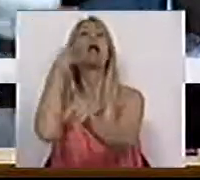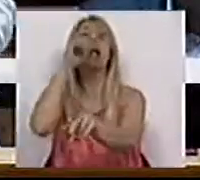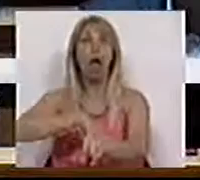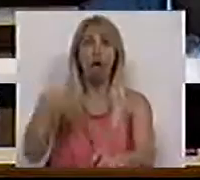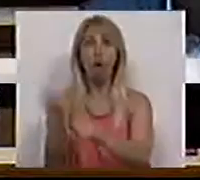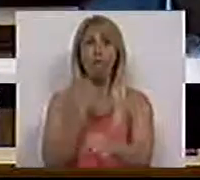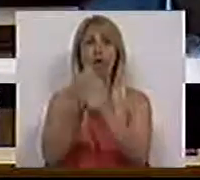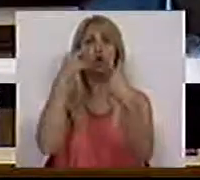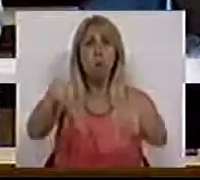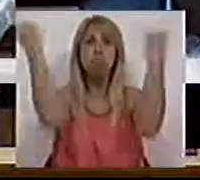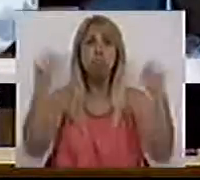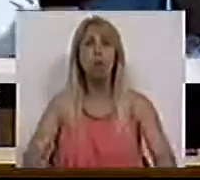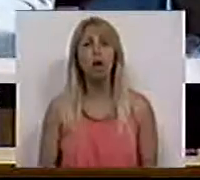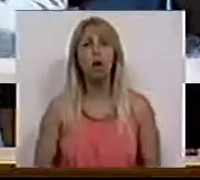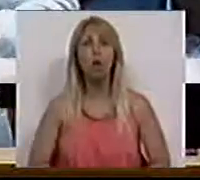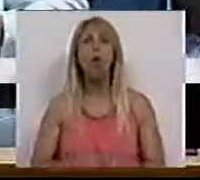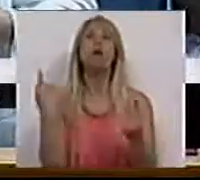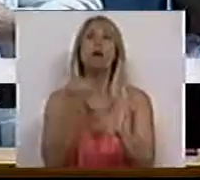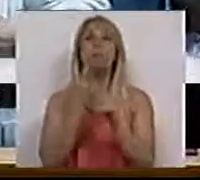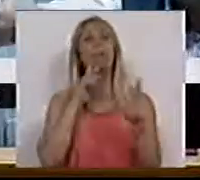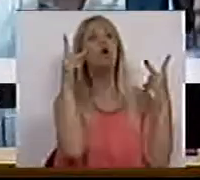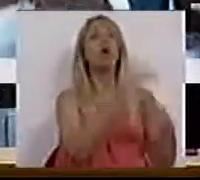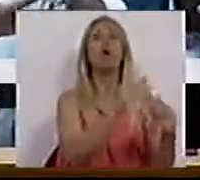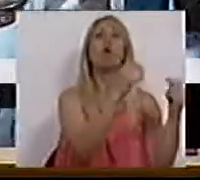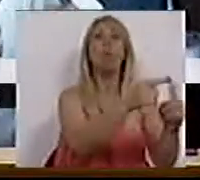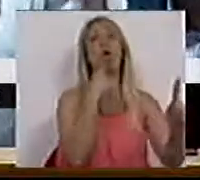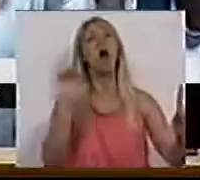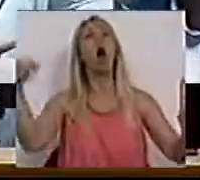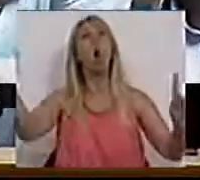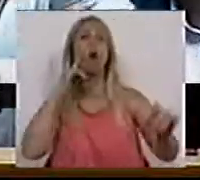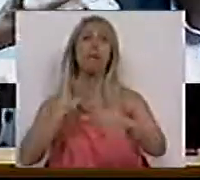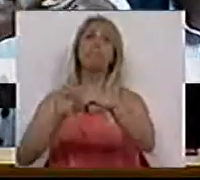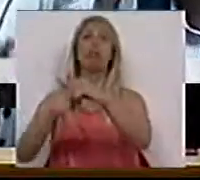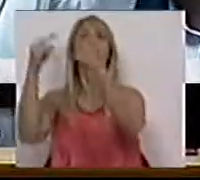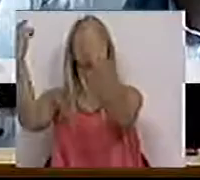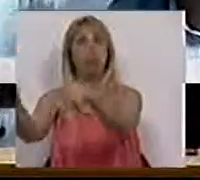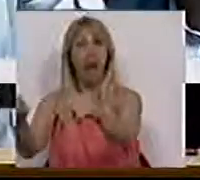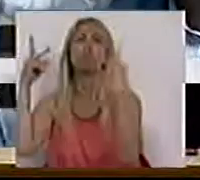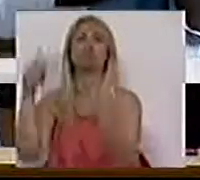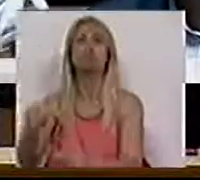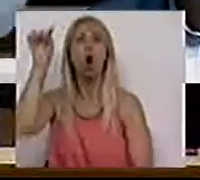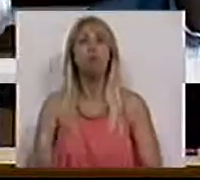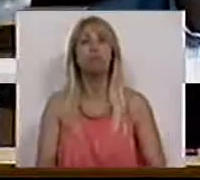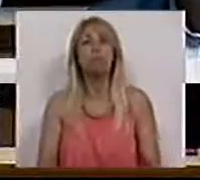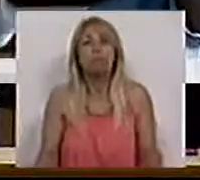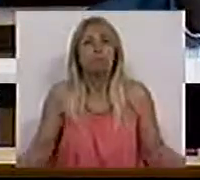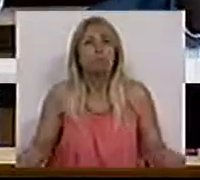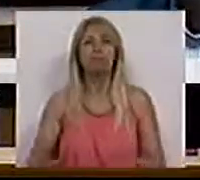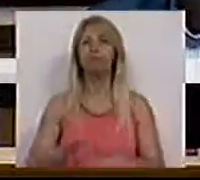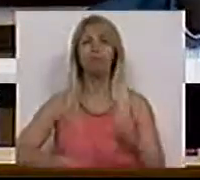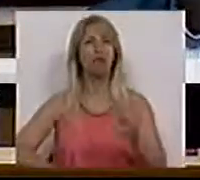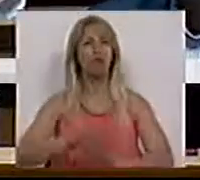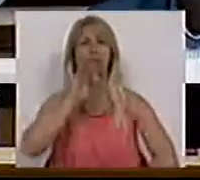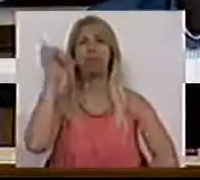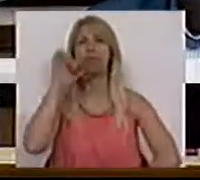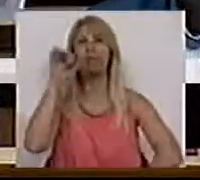porque cortam a uns para depois dizer que há outros que são privilegiados e cortam aos outros e vão fazendo sempre esta